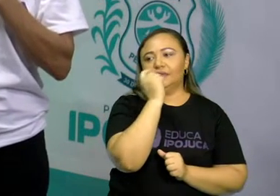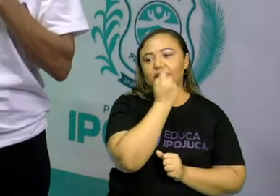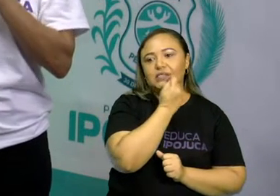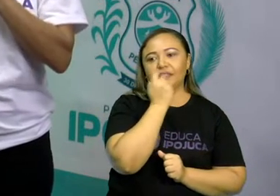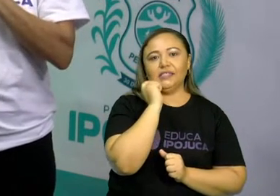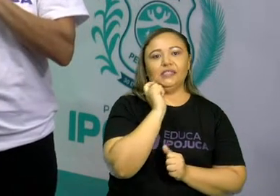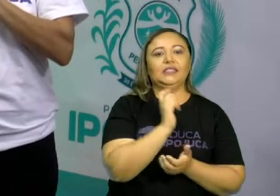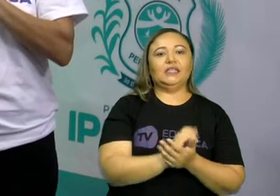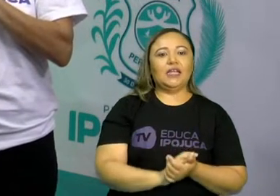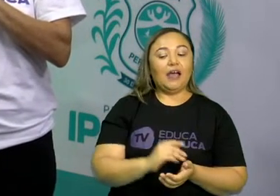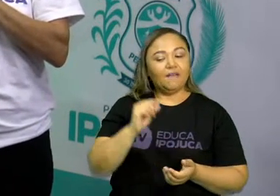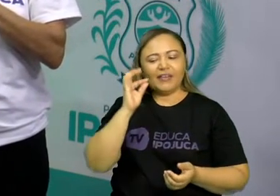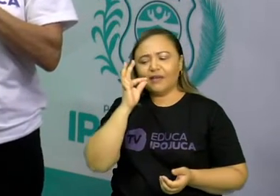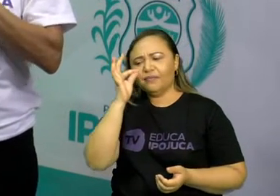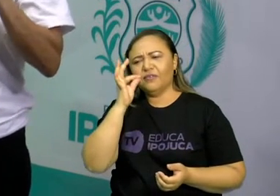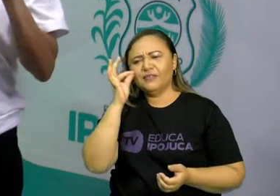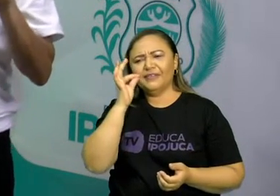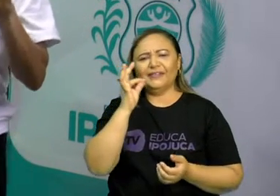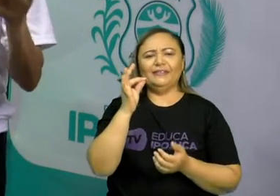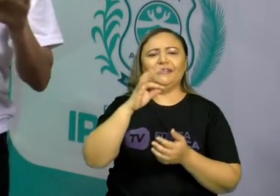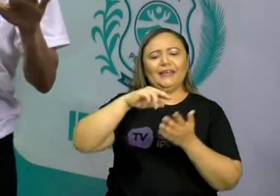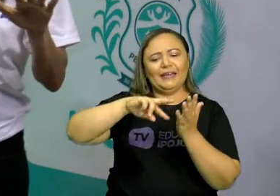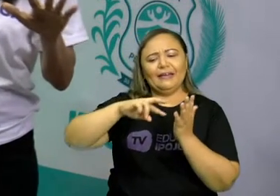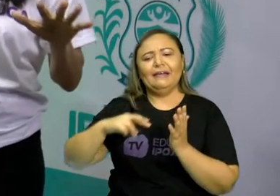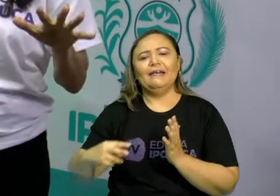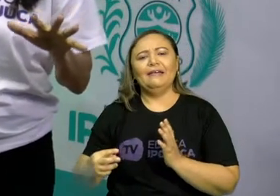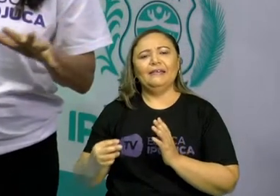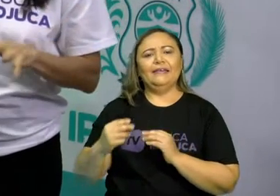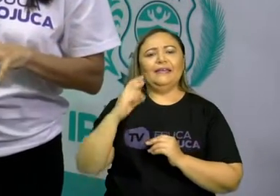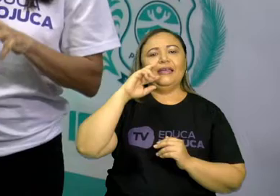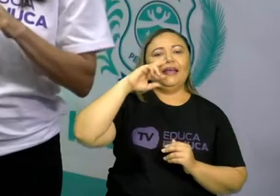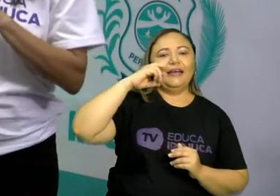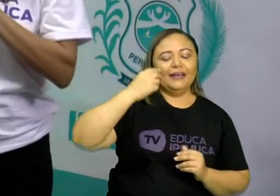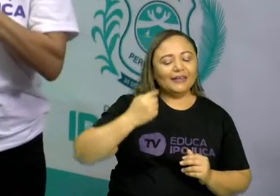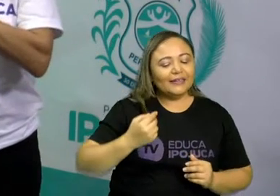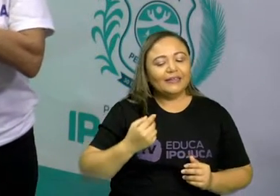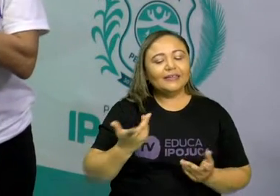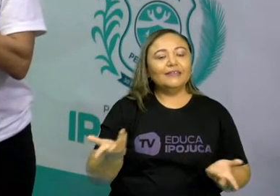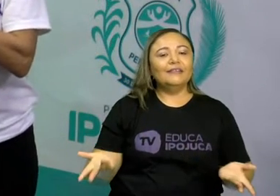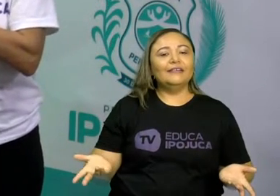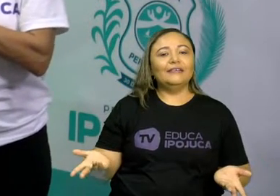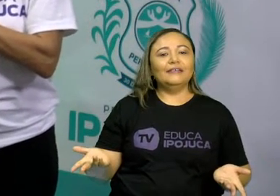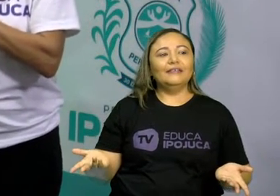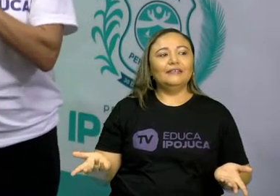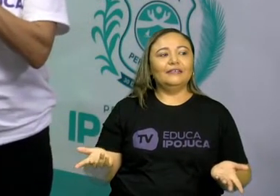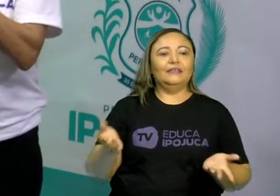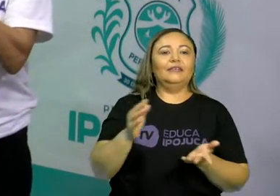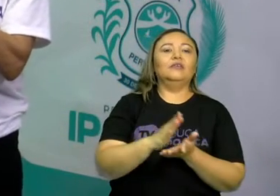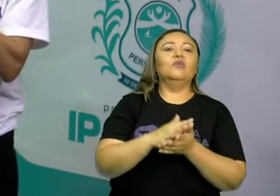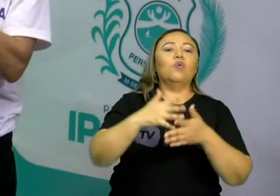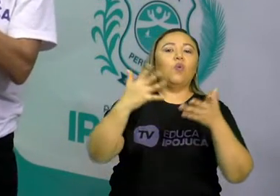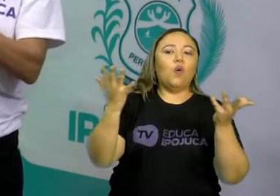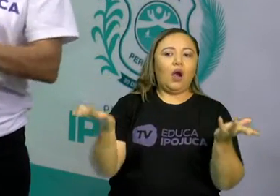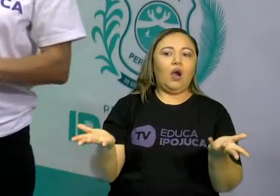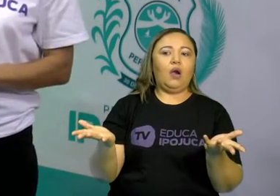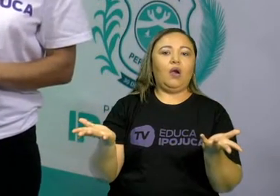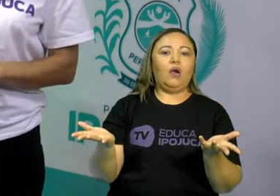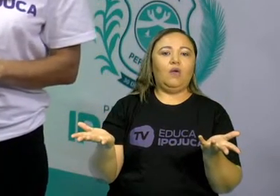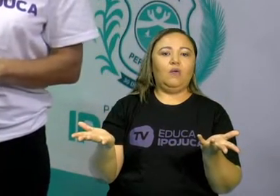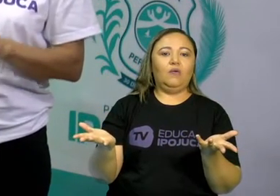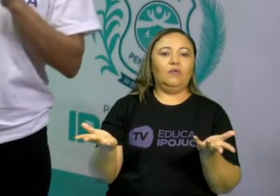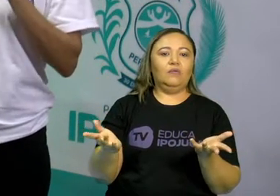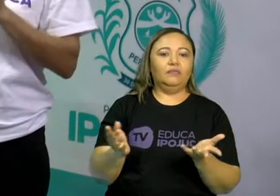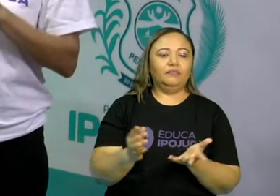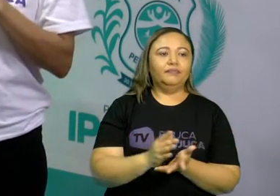cair, a ficar molinho? Lá, quando está lá na escola, a professora do dente está doendo, está querendo sair, está